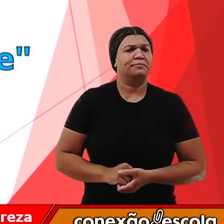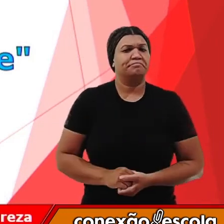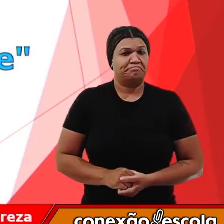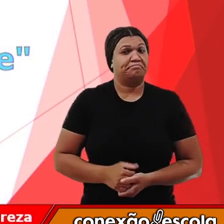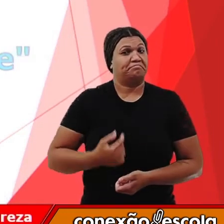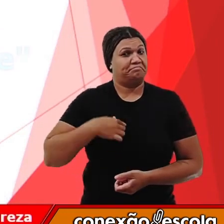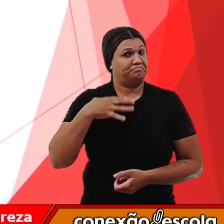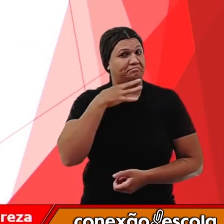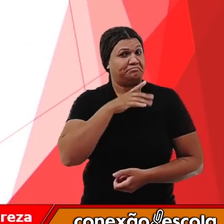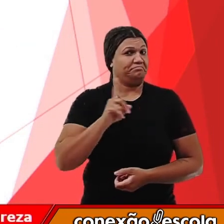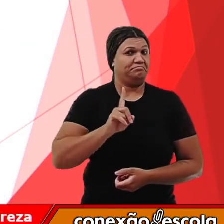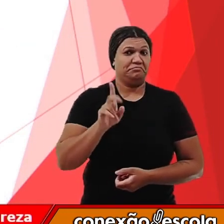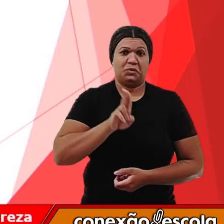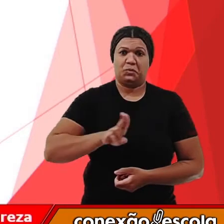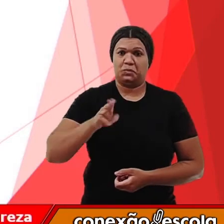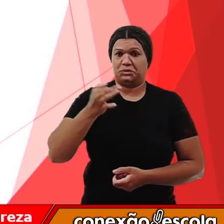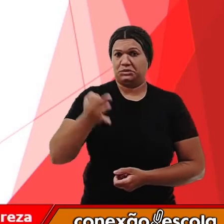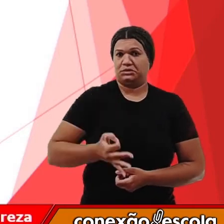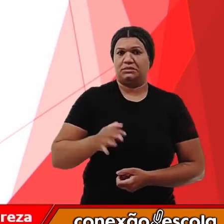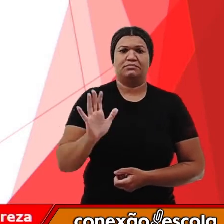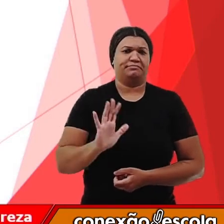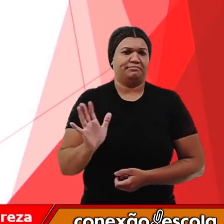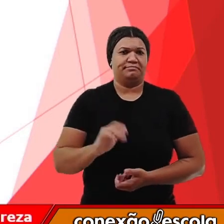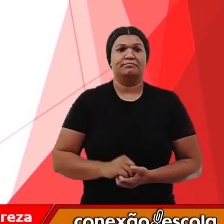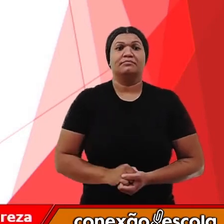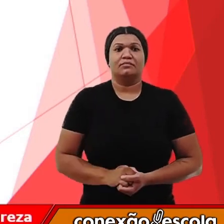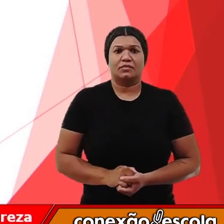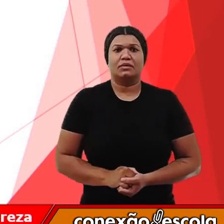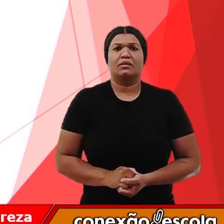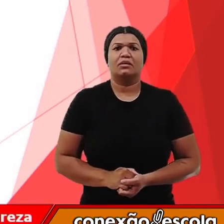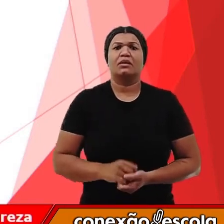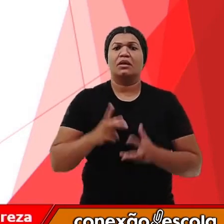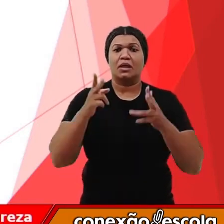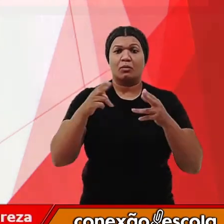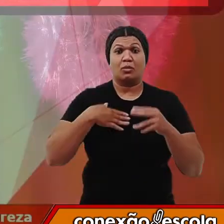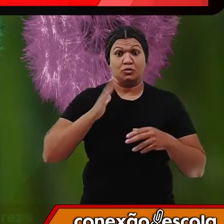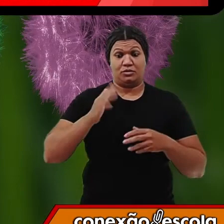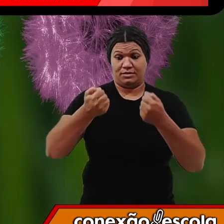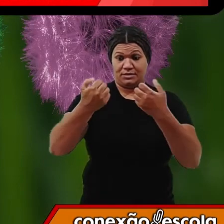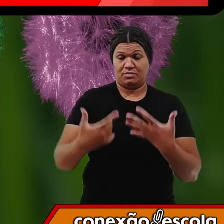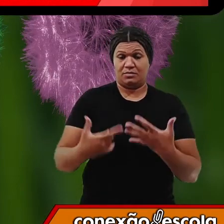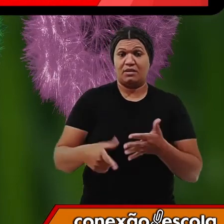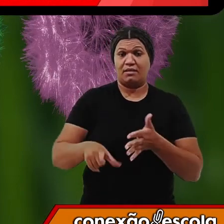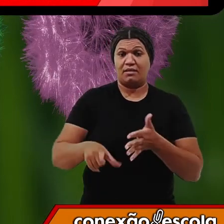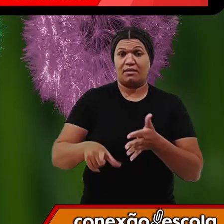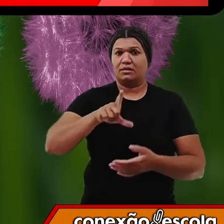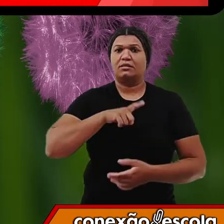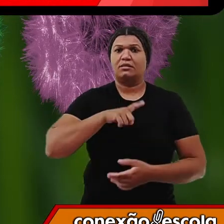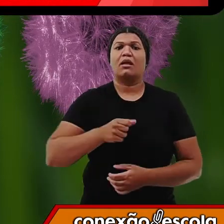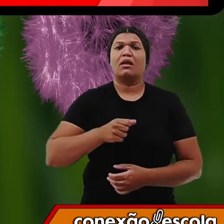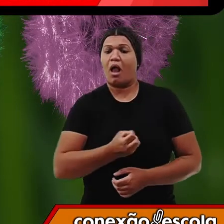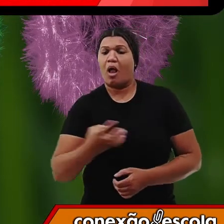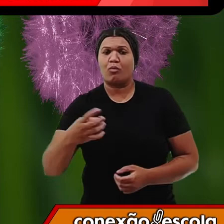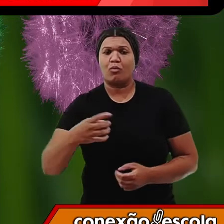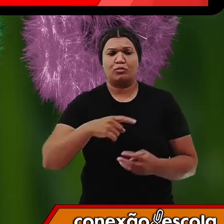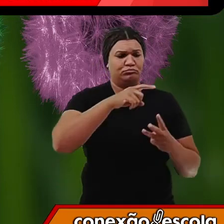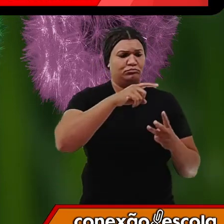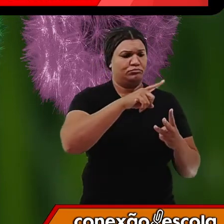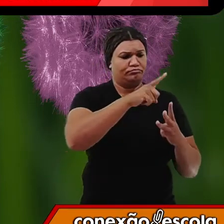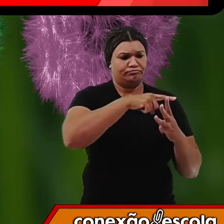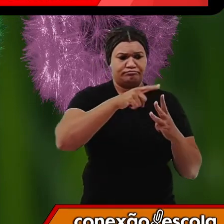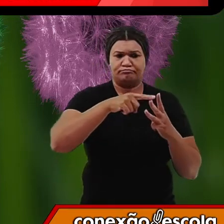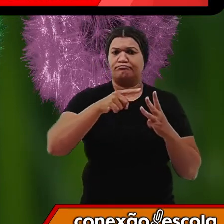não, né? E o que acontece? Como eu disse anteriormente, existem alguns estados físicos nas quais essa